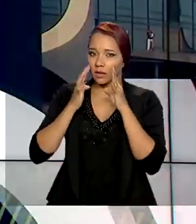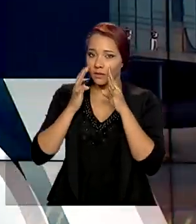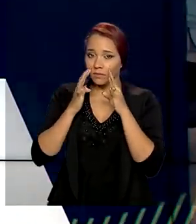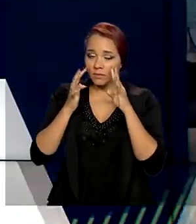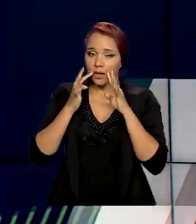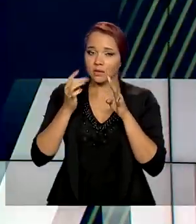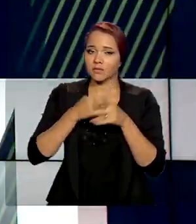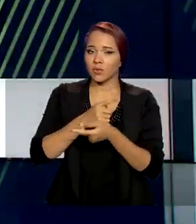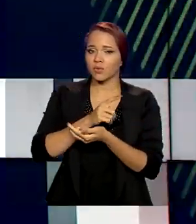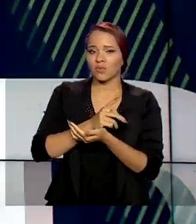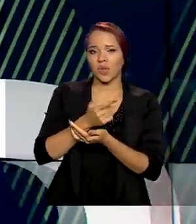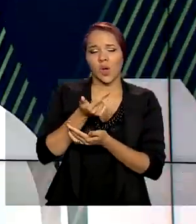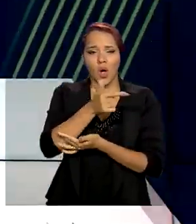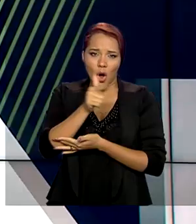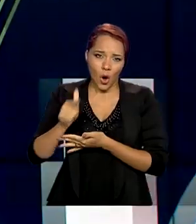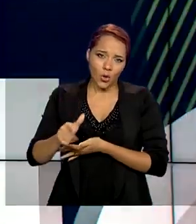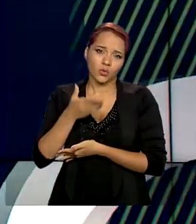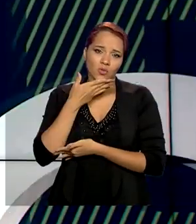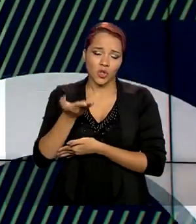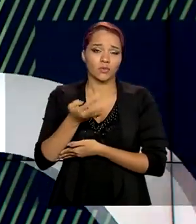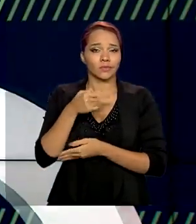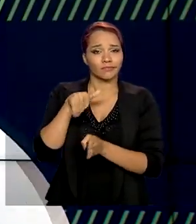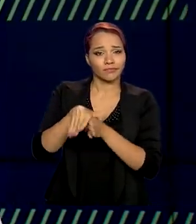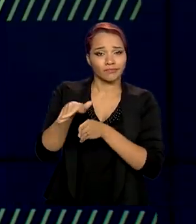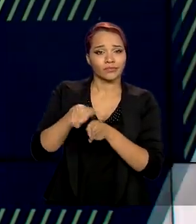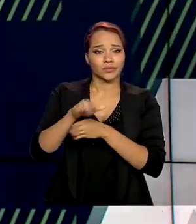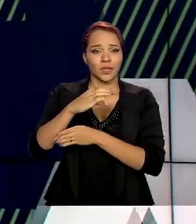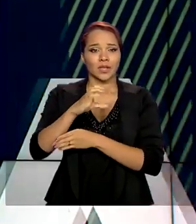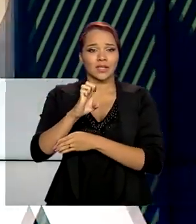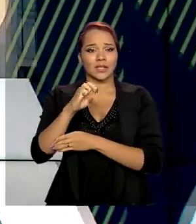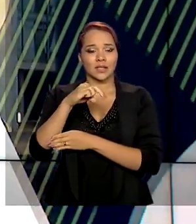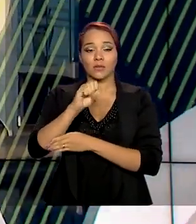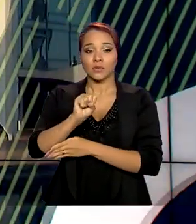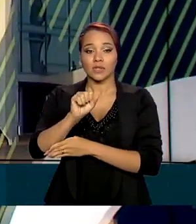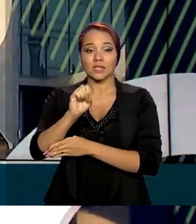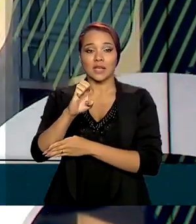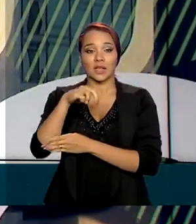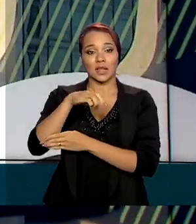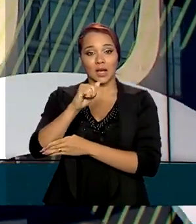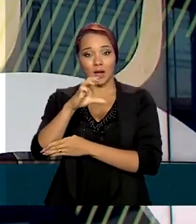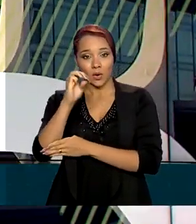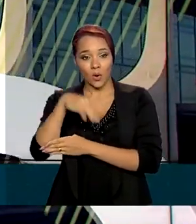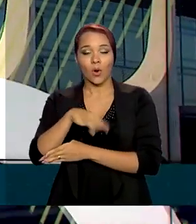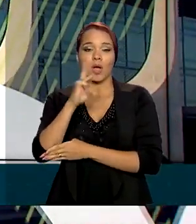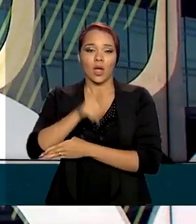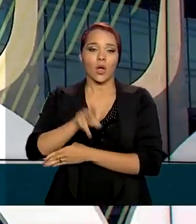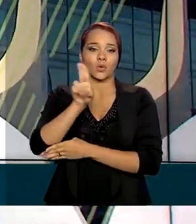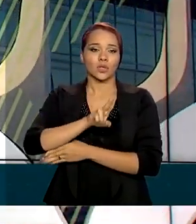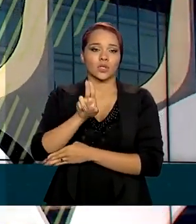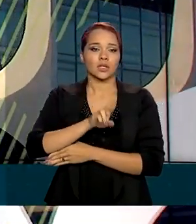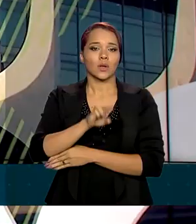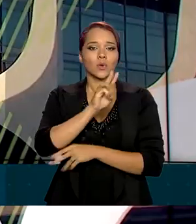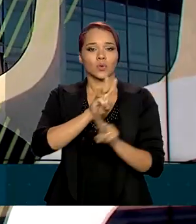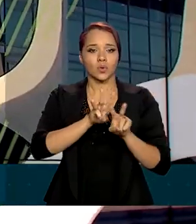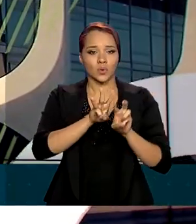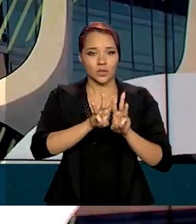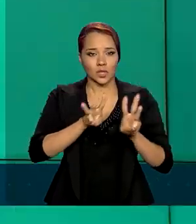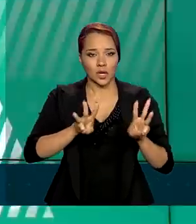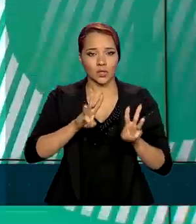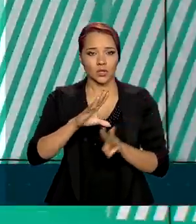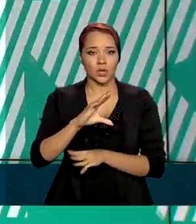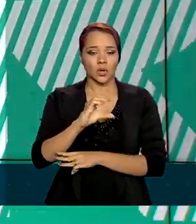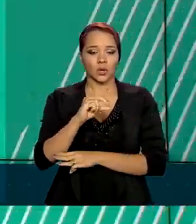meio de canais alternativos. E uma das recomendações da Senacom é a utilização do site consumidor.gov.br,